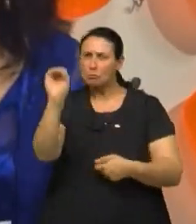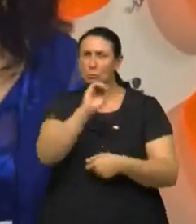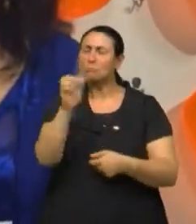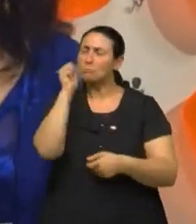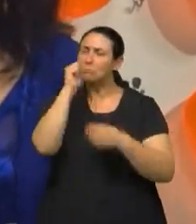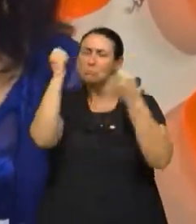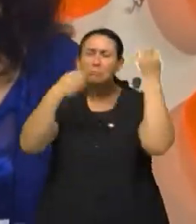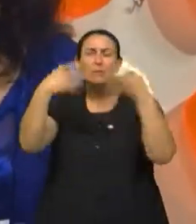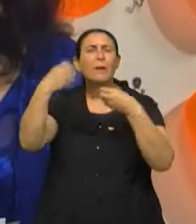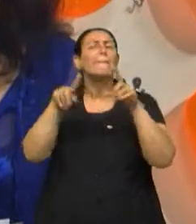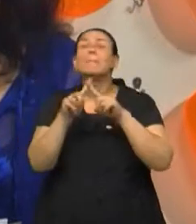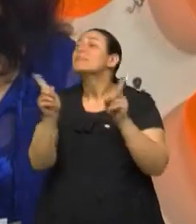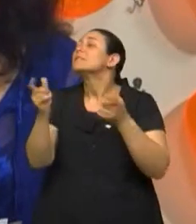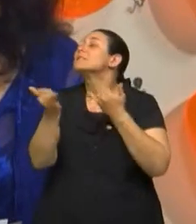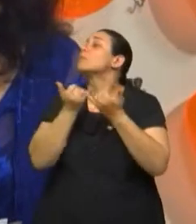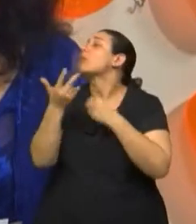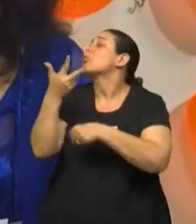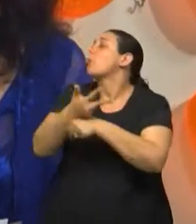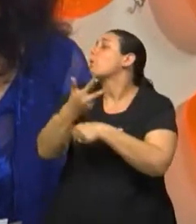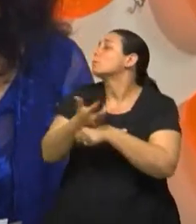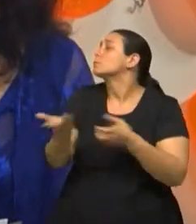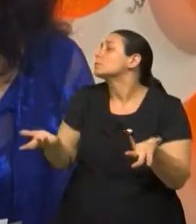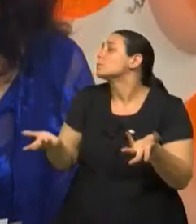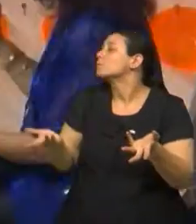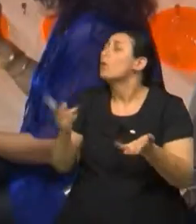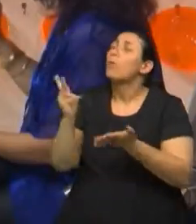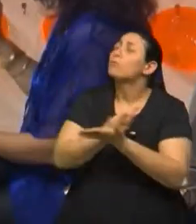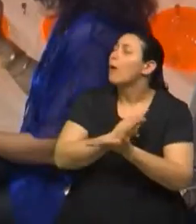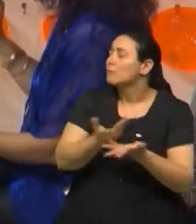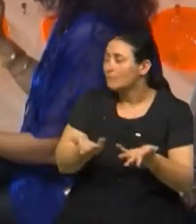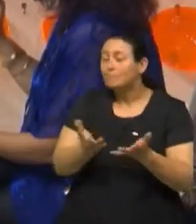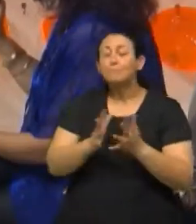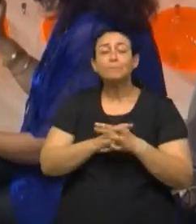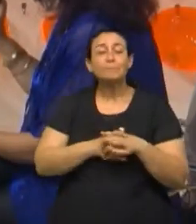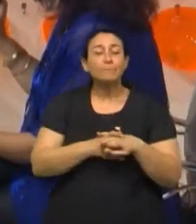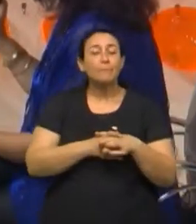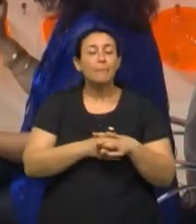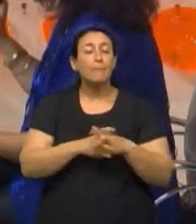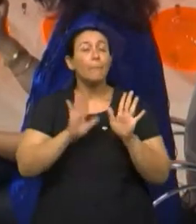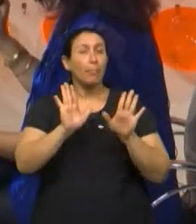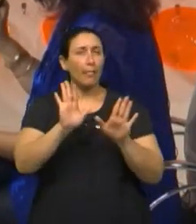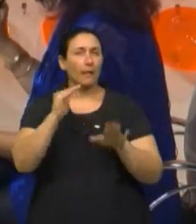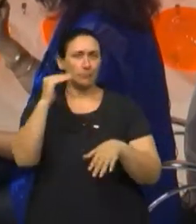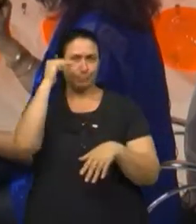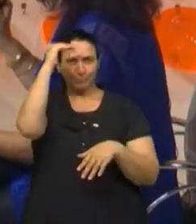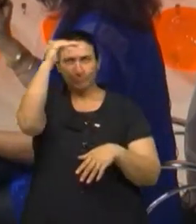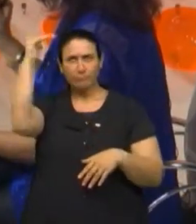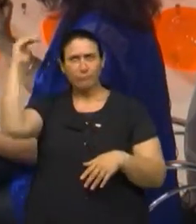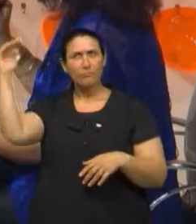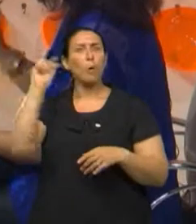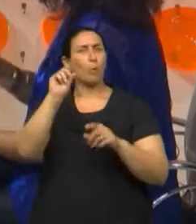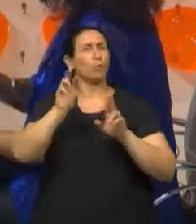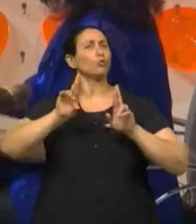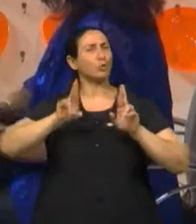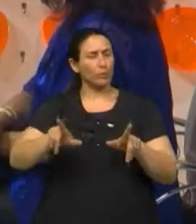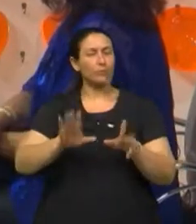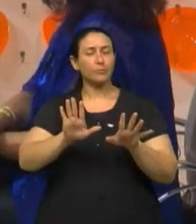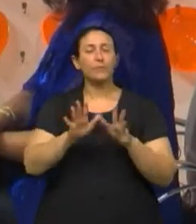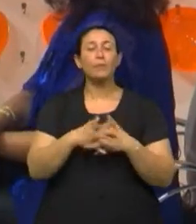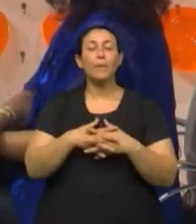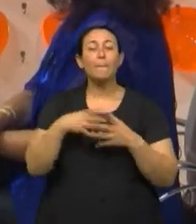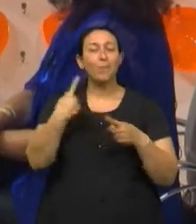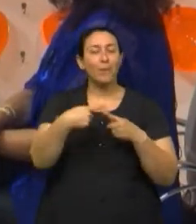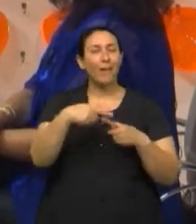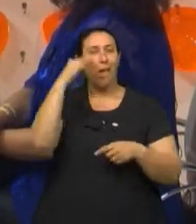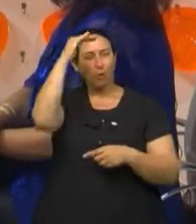Mas eu quero saber engasgo em idosos, qual é o procedimento? O procedimento em adultos, né, é um pouquinho diferente, porque como o